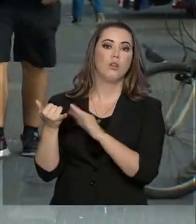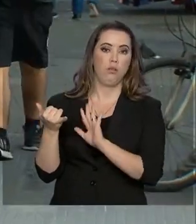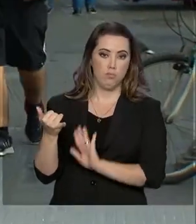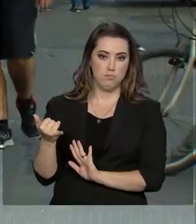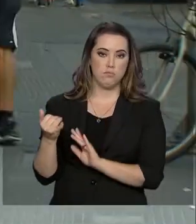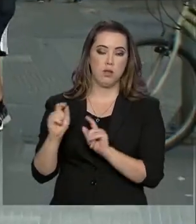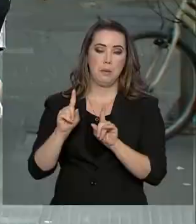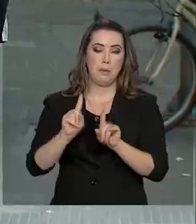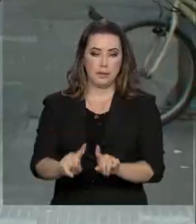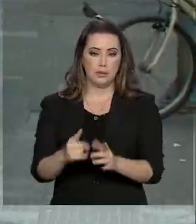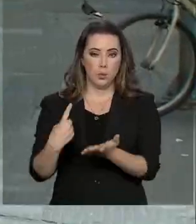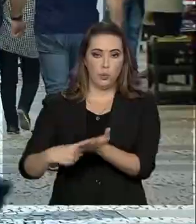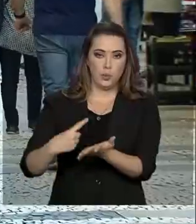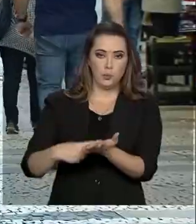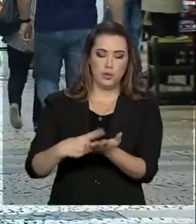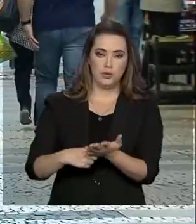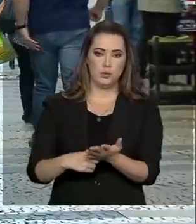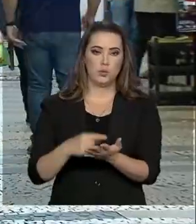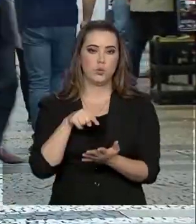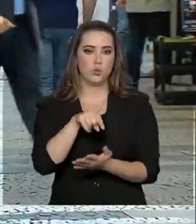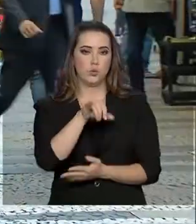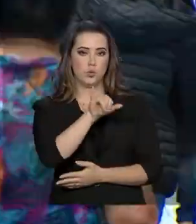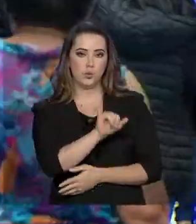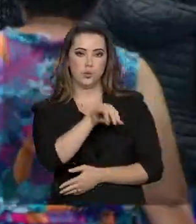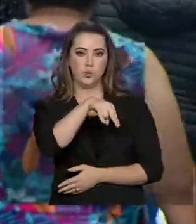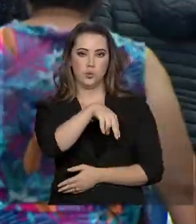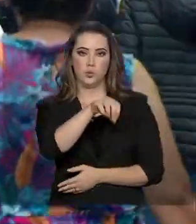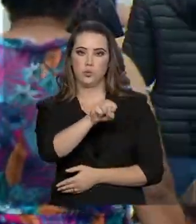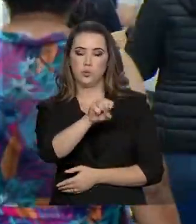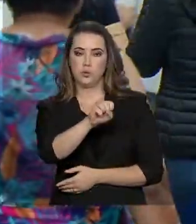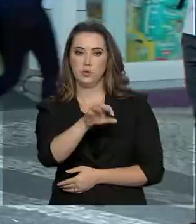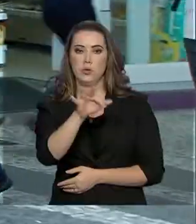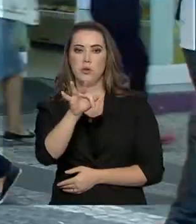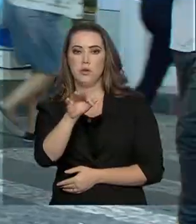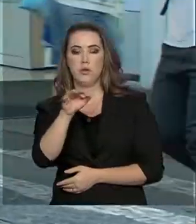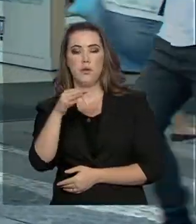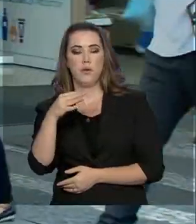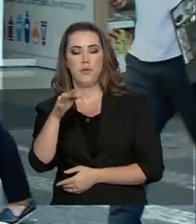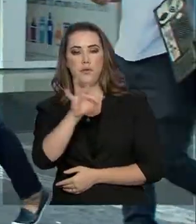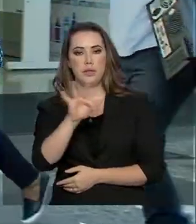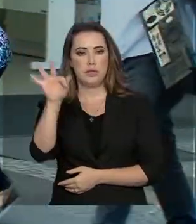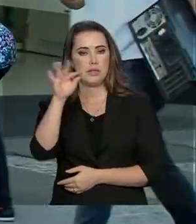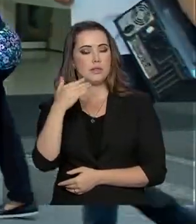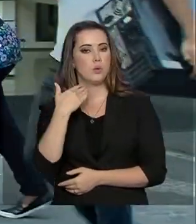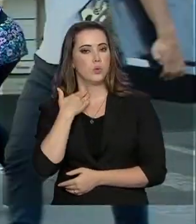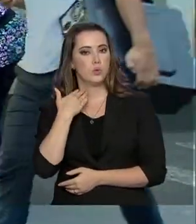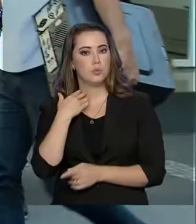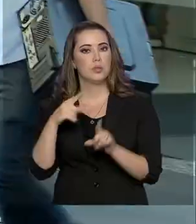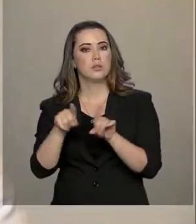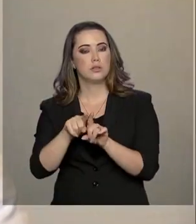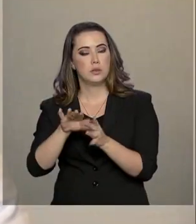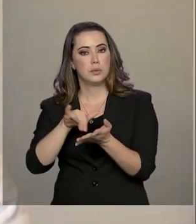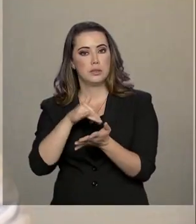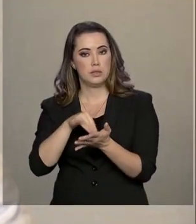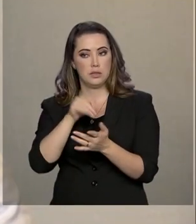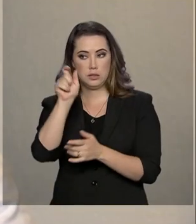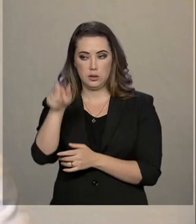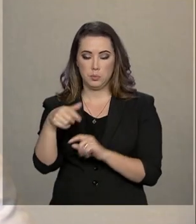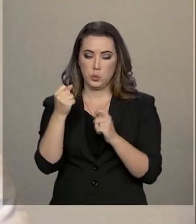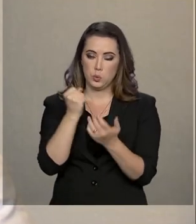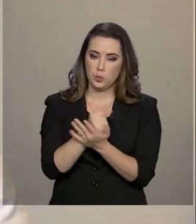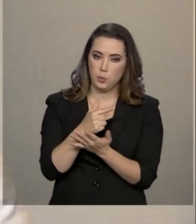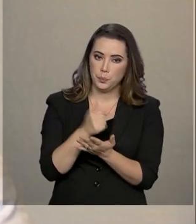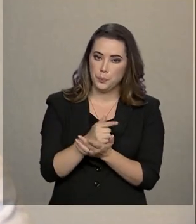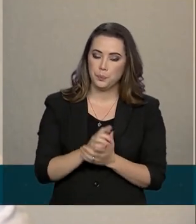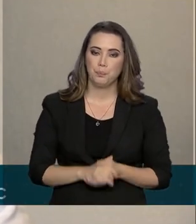resultado de um acordo fechado entre o INSS, a FEBRABAN e a Secretaria Nacional do Consumidor. Essa medida